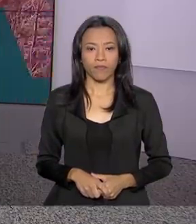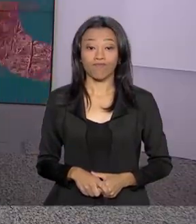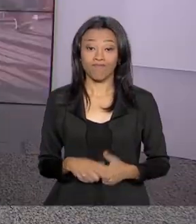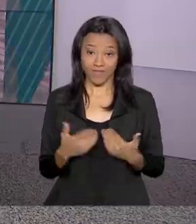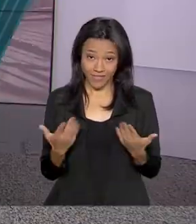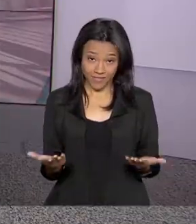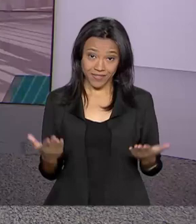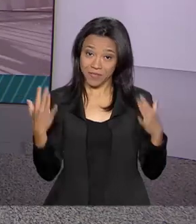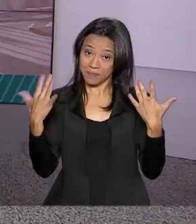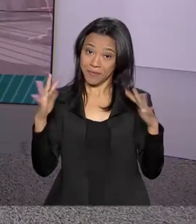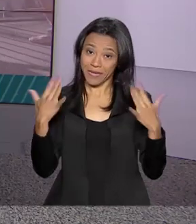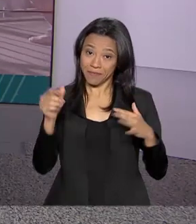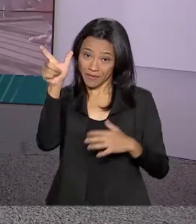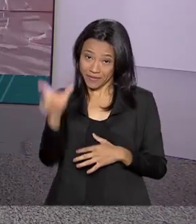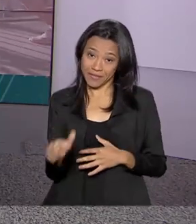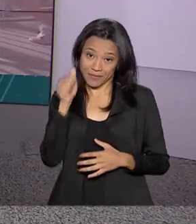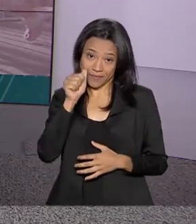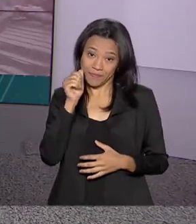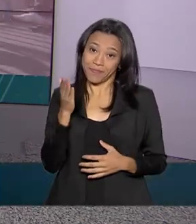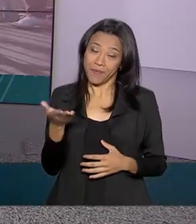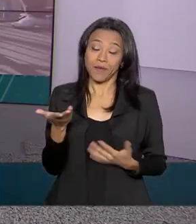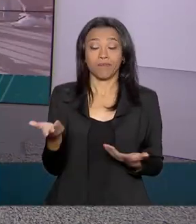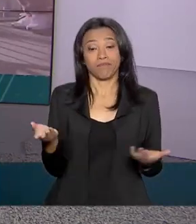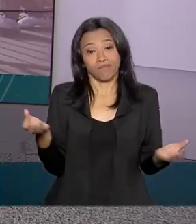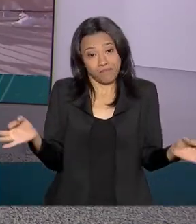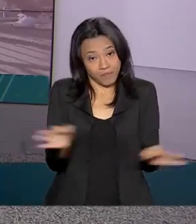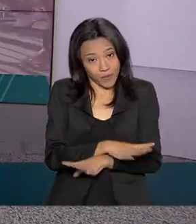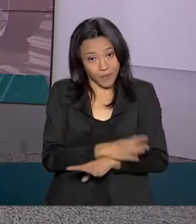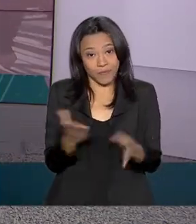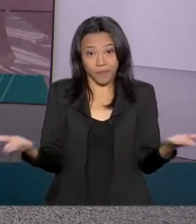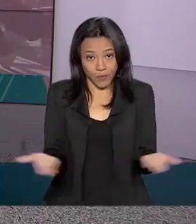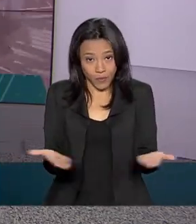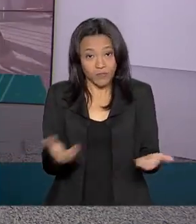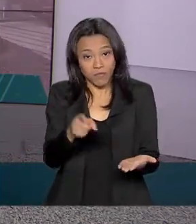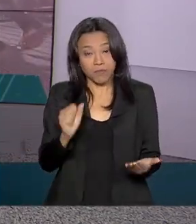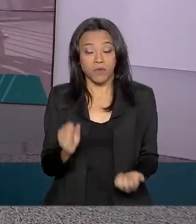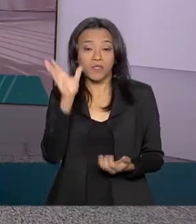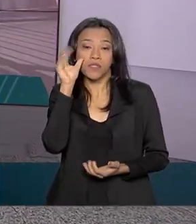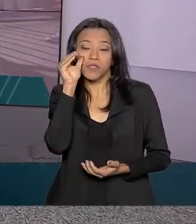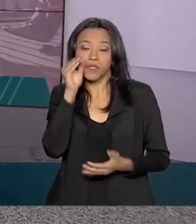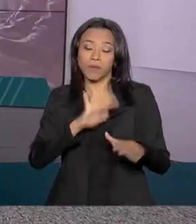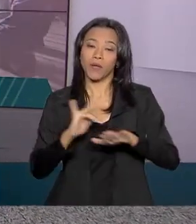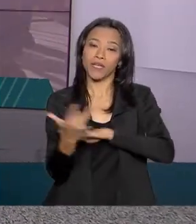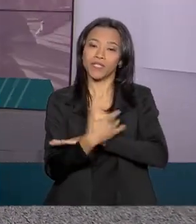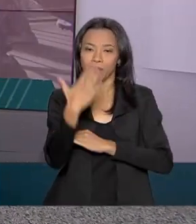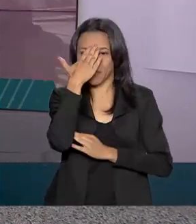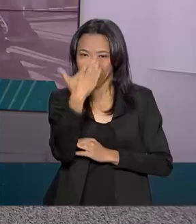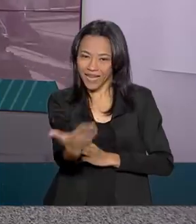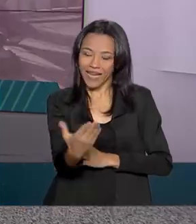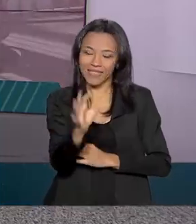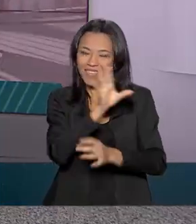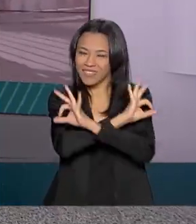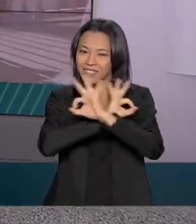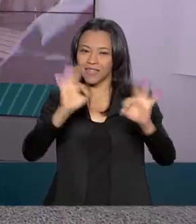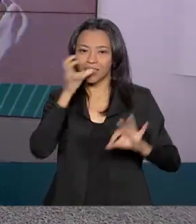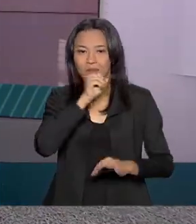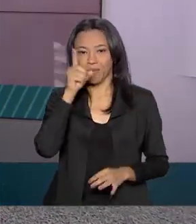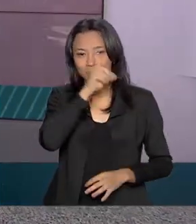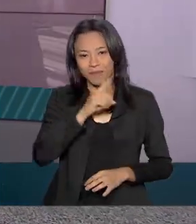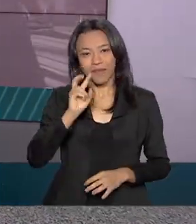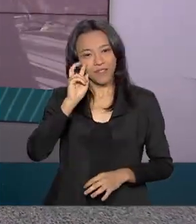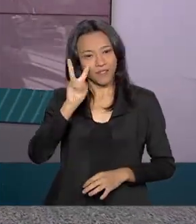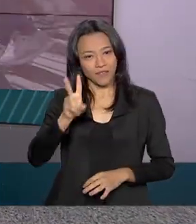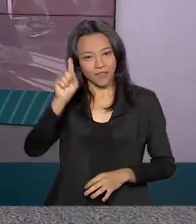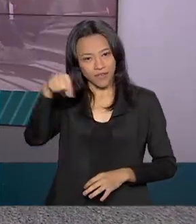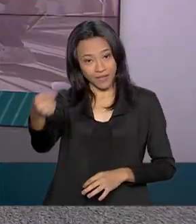É isso aí, parabéns para a dona Áurea. Bem, por hoje é só, nos acompanhe também pelas redes sociais. Muito obrigada pela companhia, um excelente final de semana e